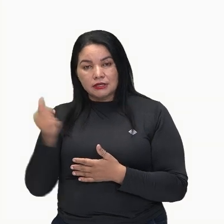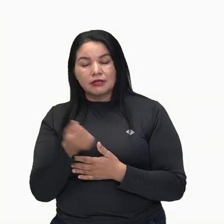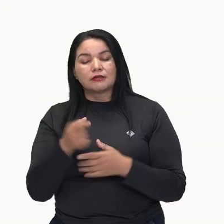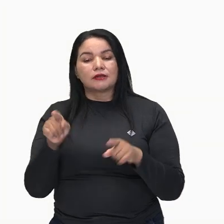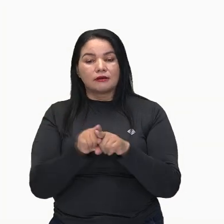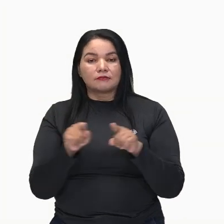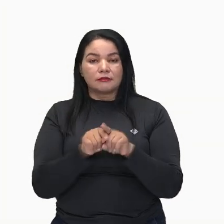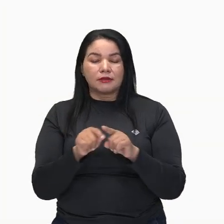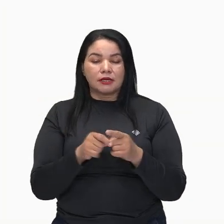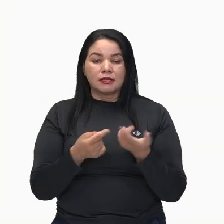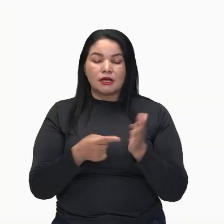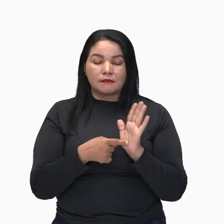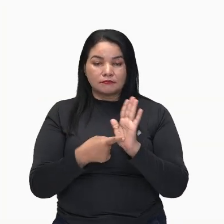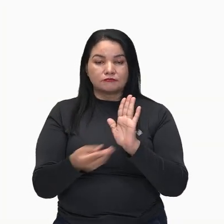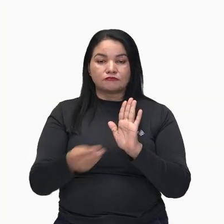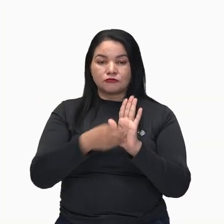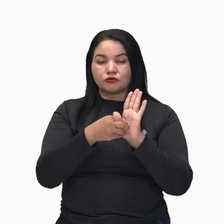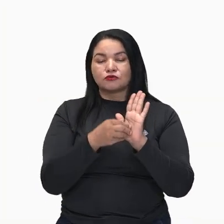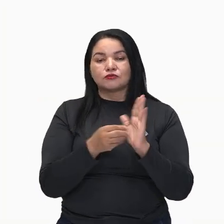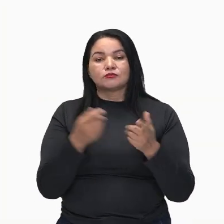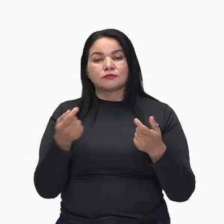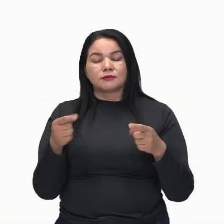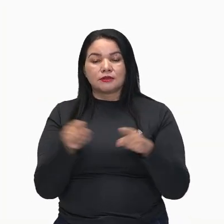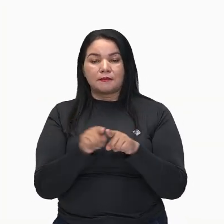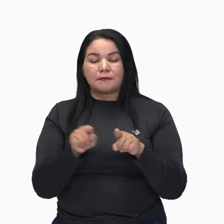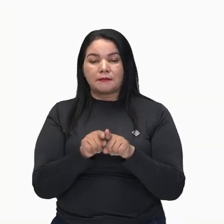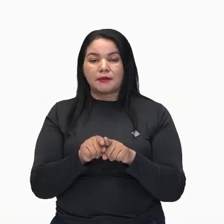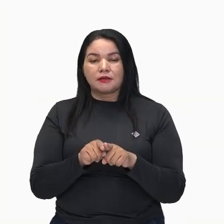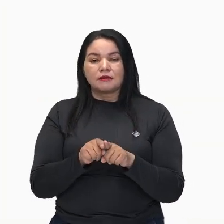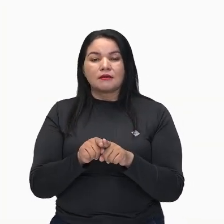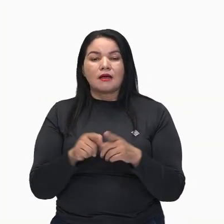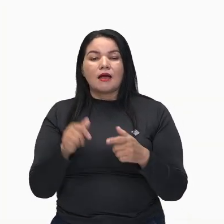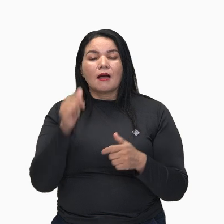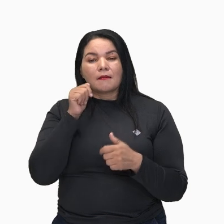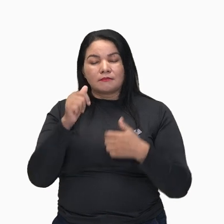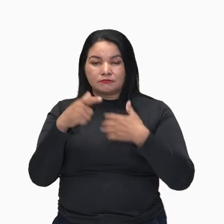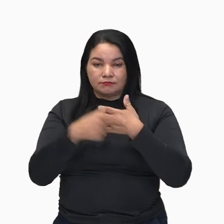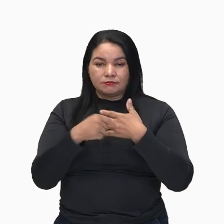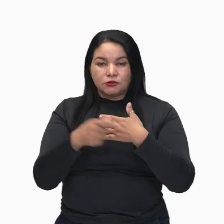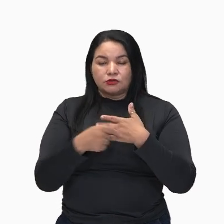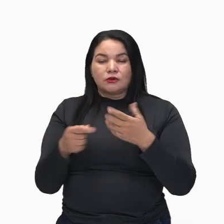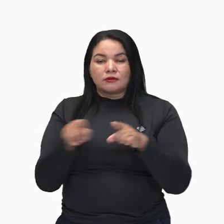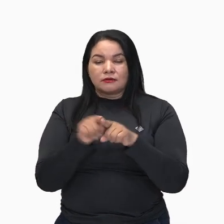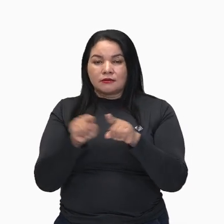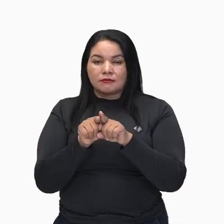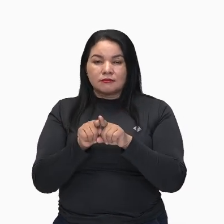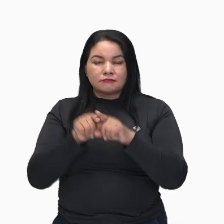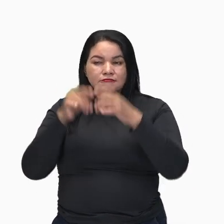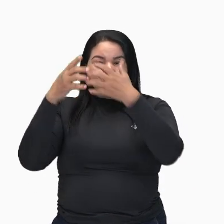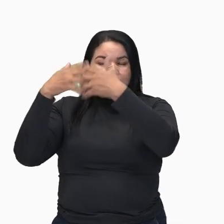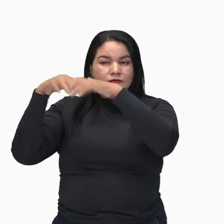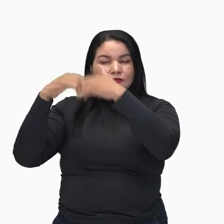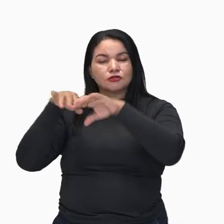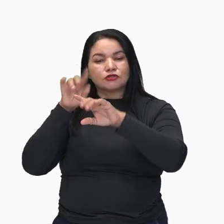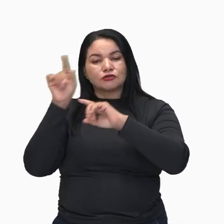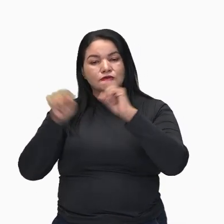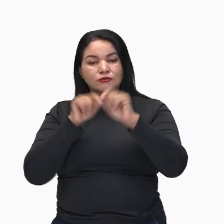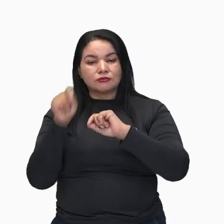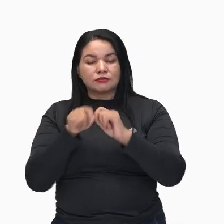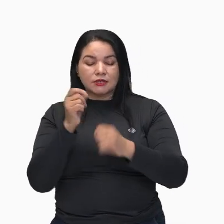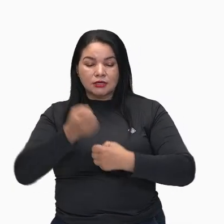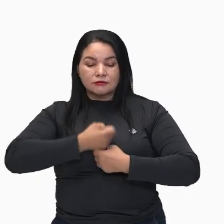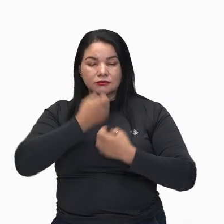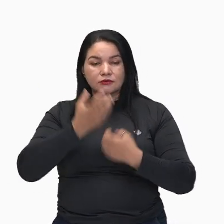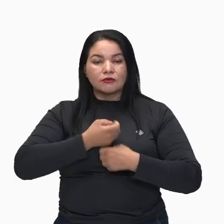E perceba que essa escritora, ela refletiu sobre a educação em sua obra, Crônicas da Educação.